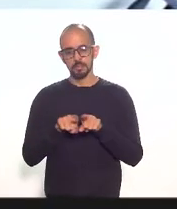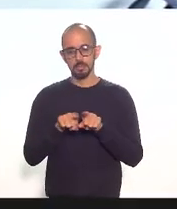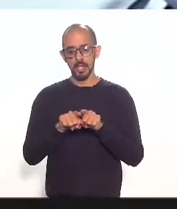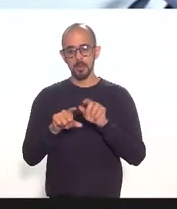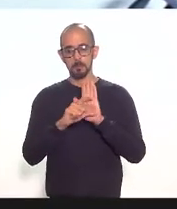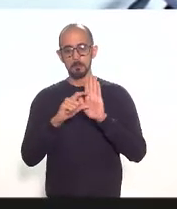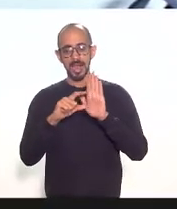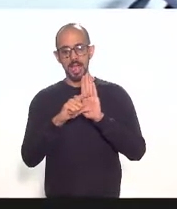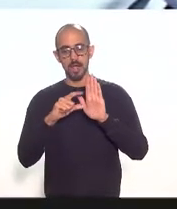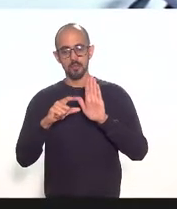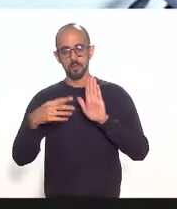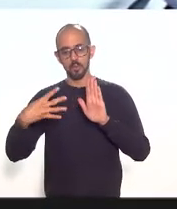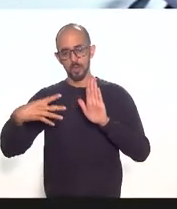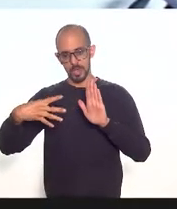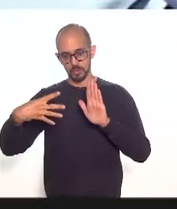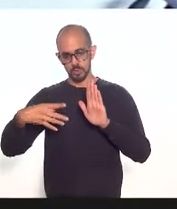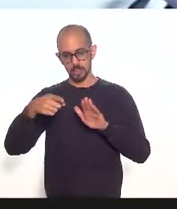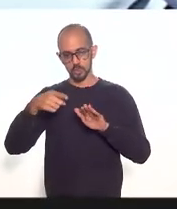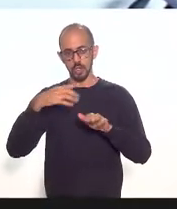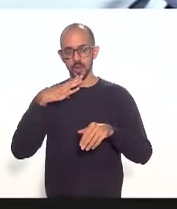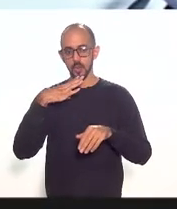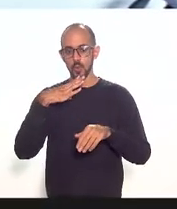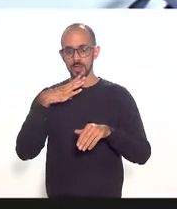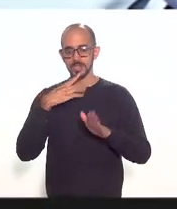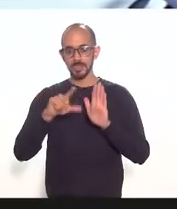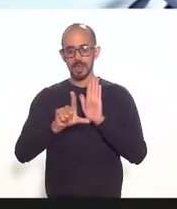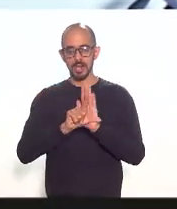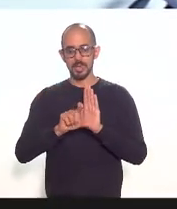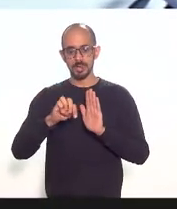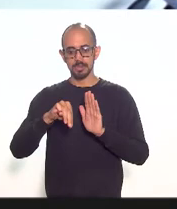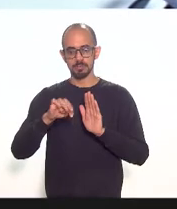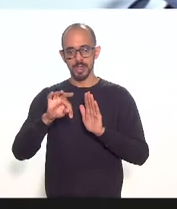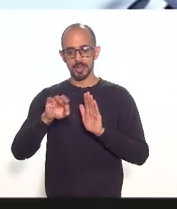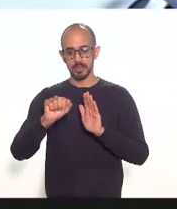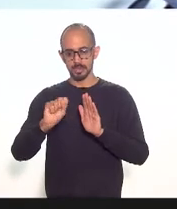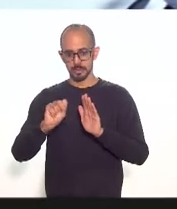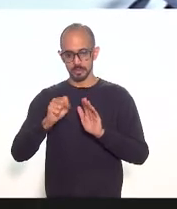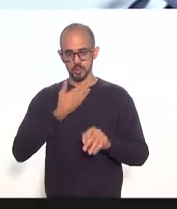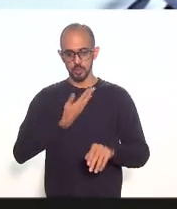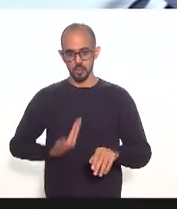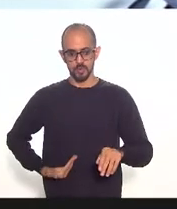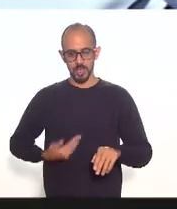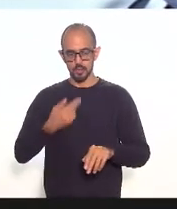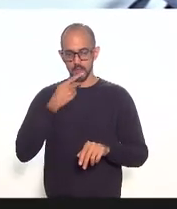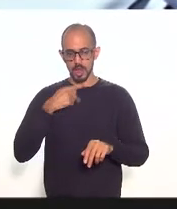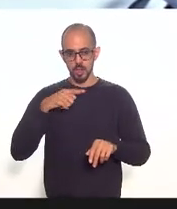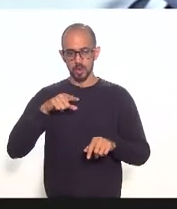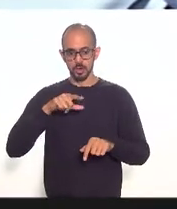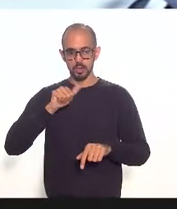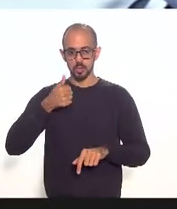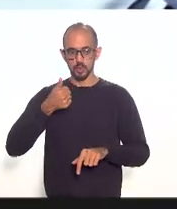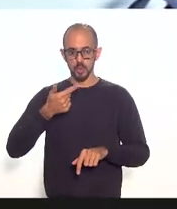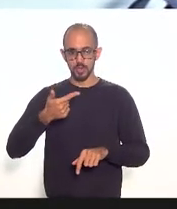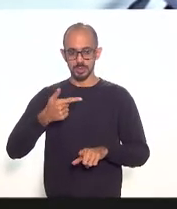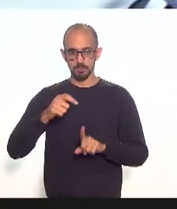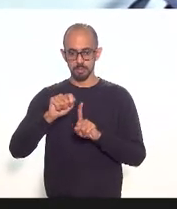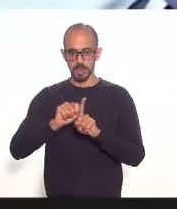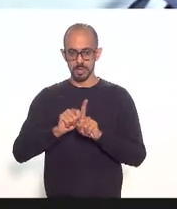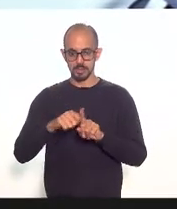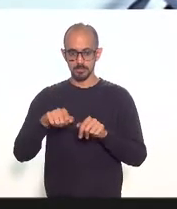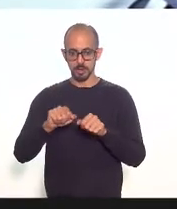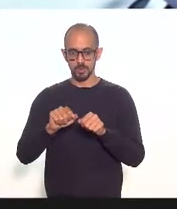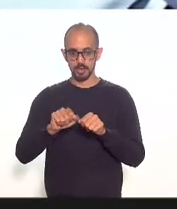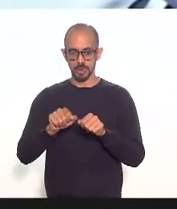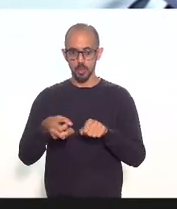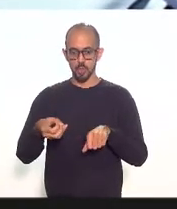conhece a lei das metas e no parágrafo 4 o governo está dizendo que 12 meses para fazer novo